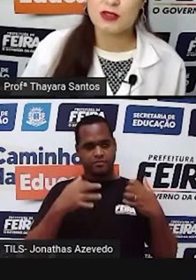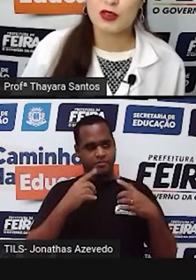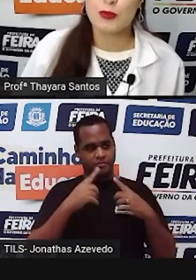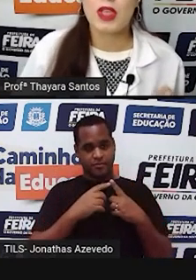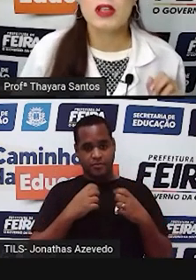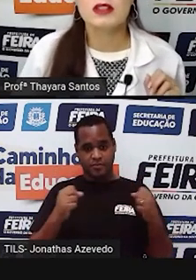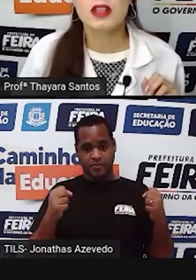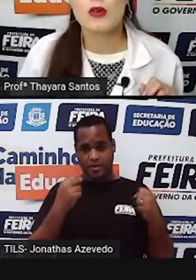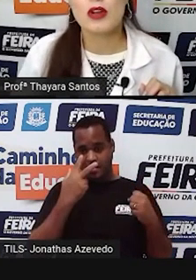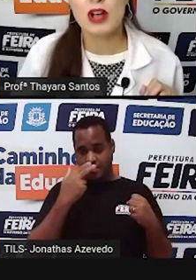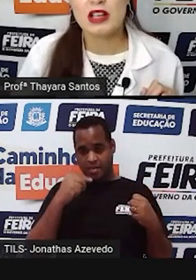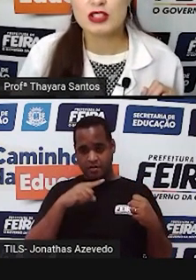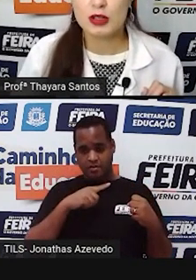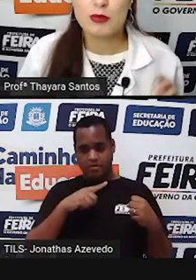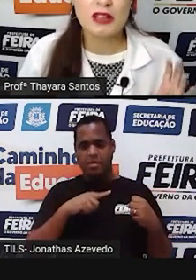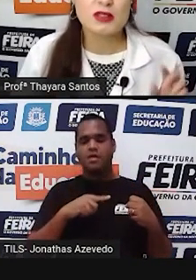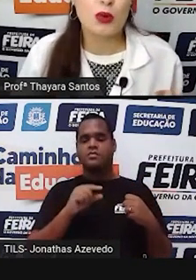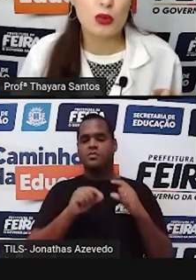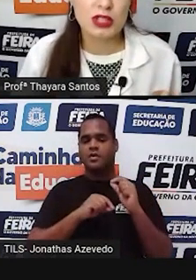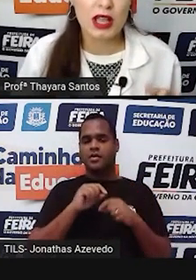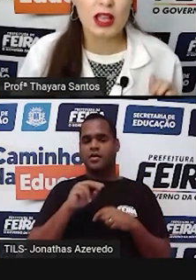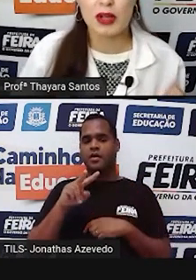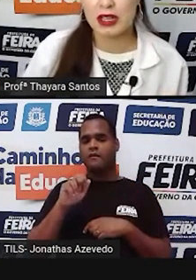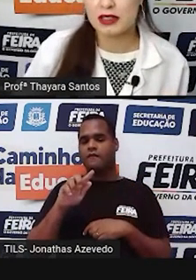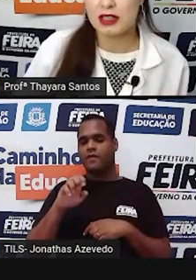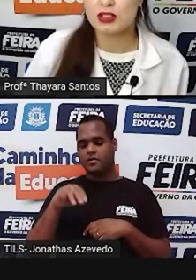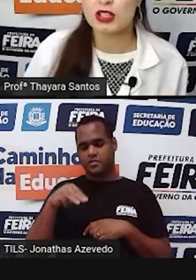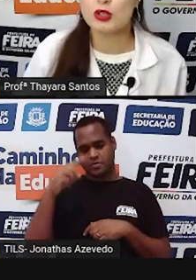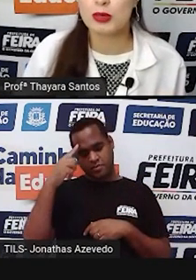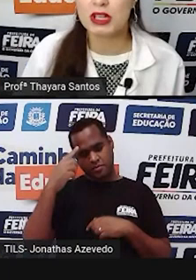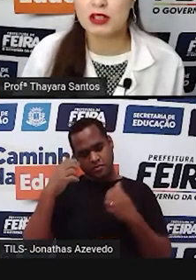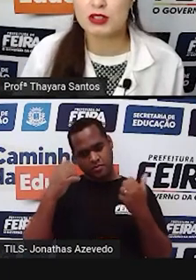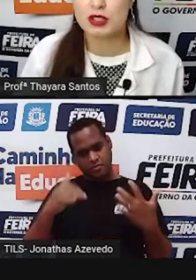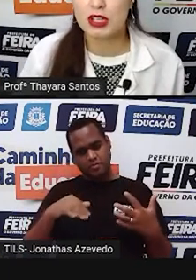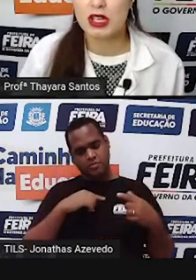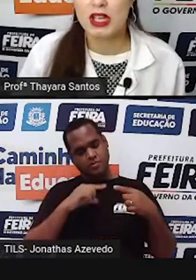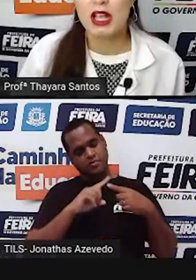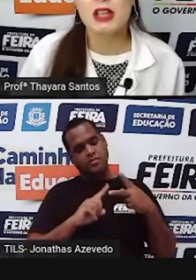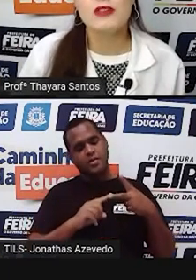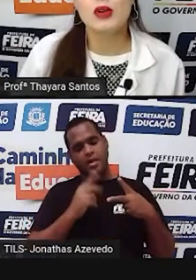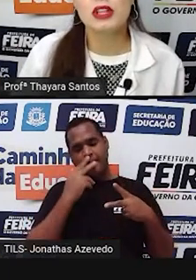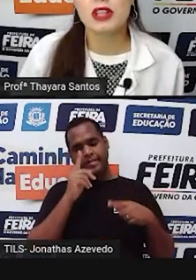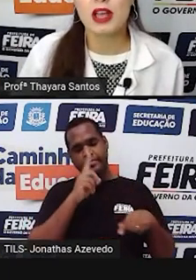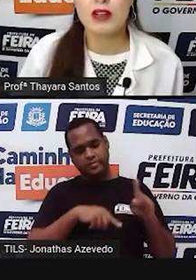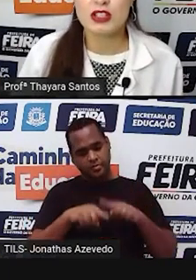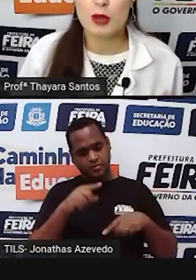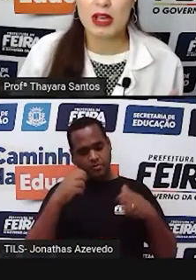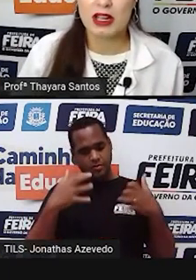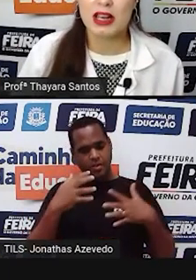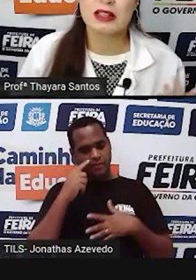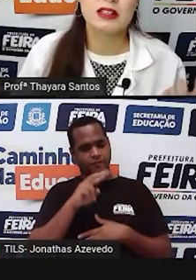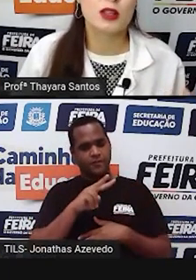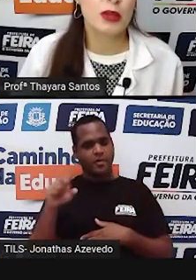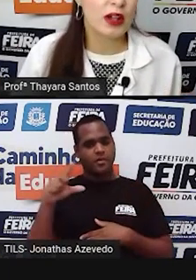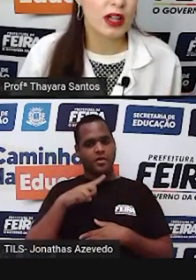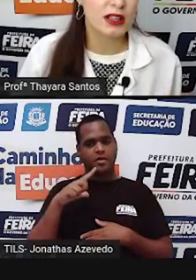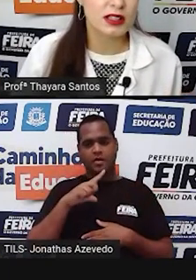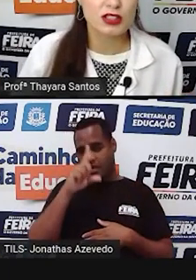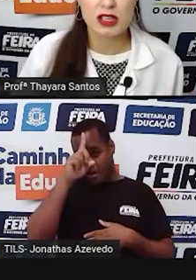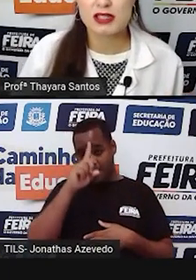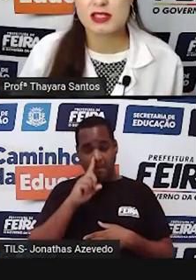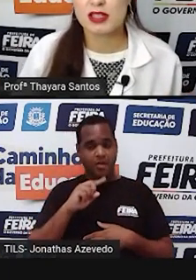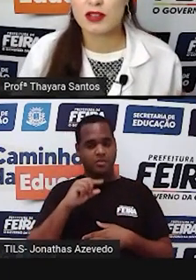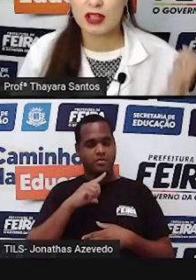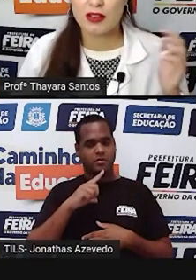recessiva. Ter uma vagem mais curta é uma característica dominante. Ele viu que ter a vagem amarelada também é uma